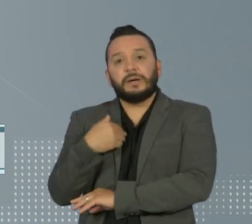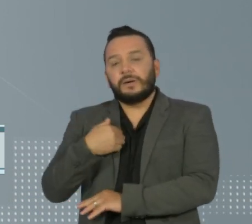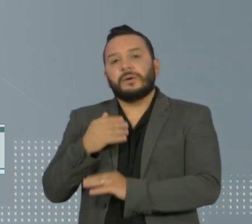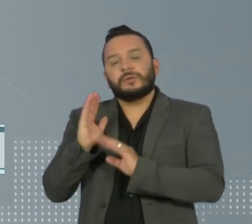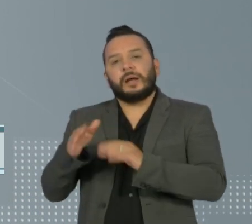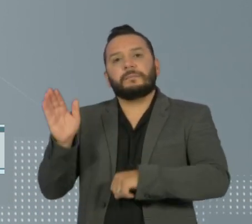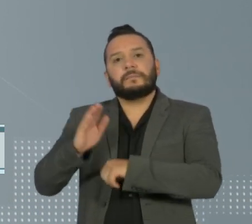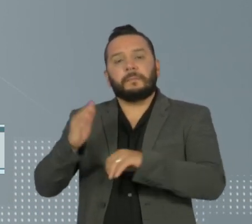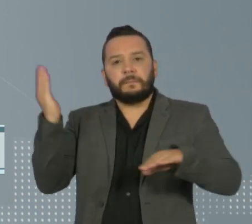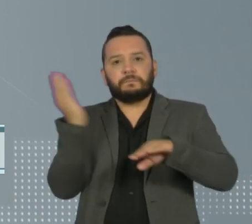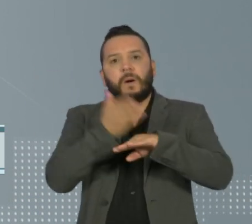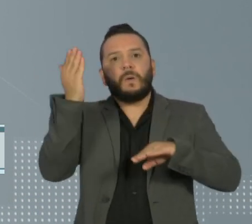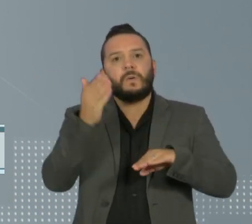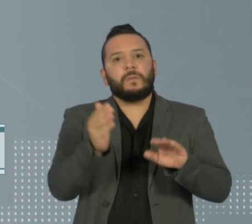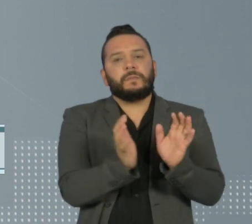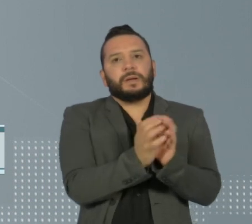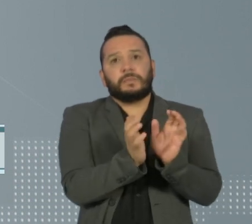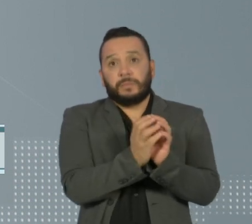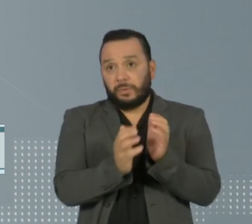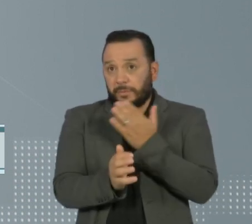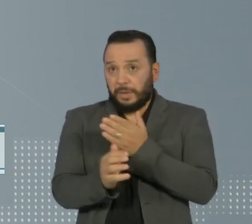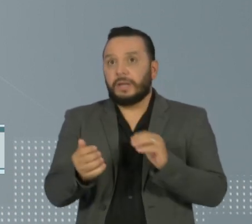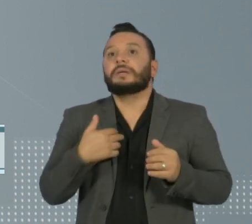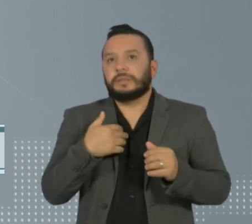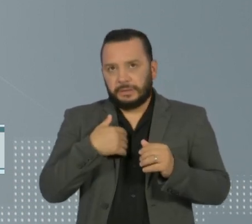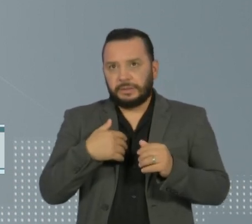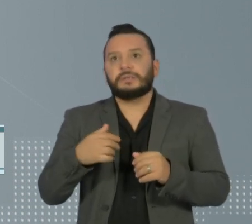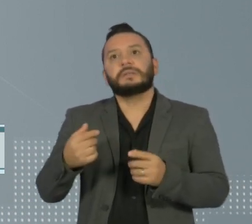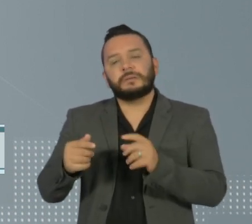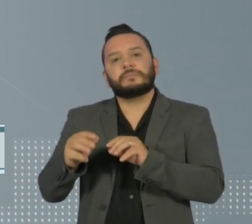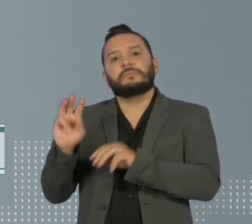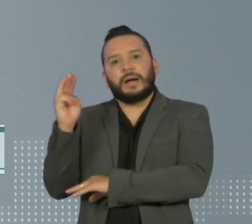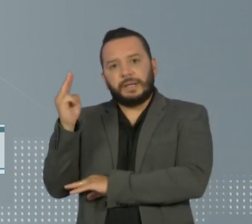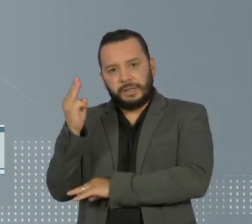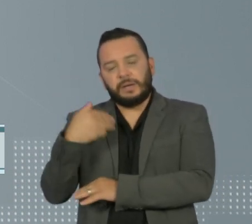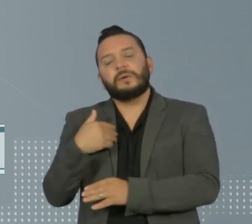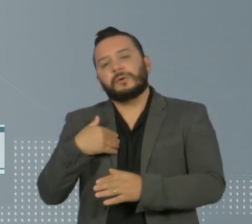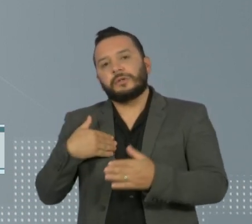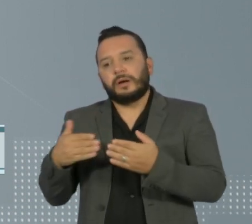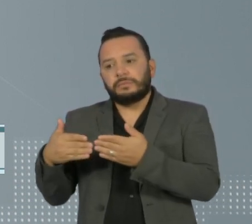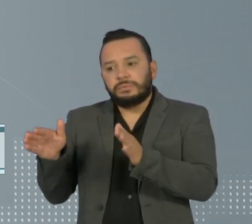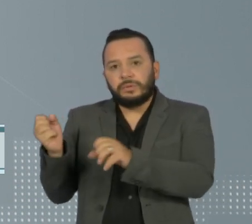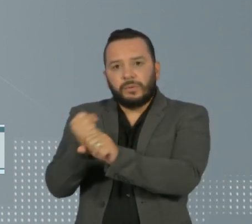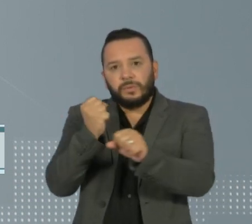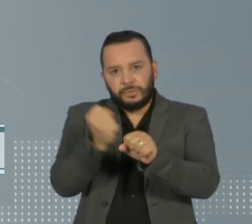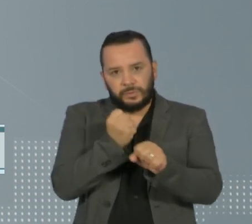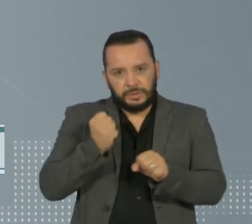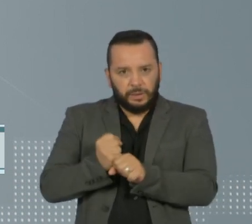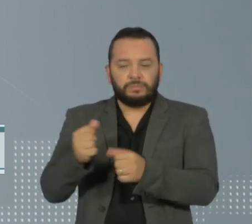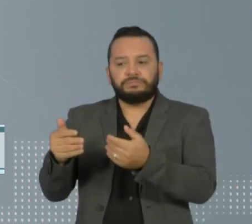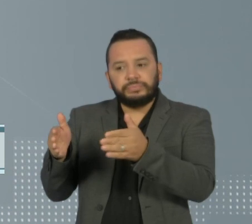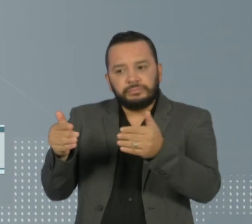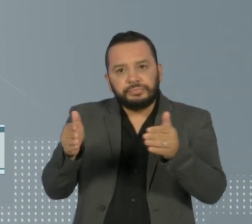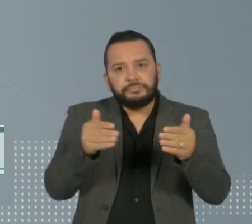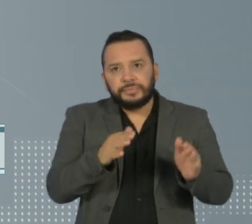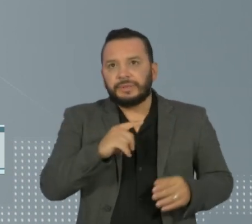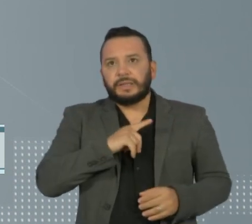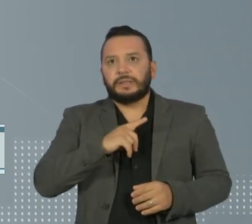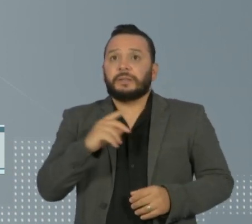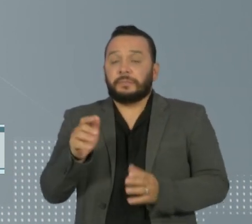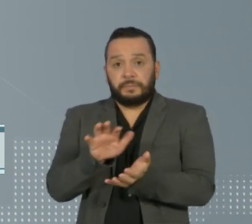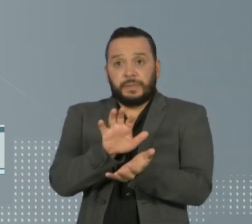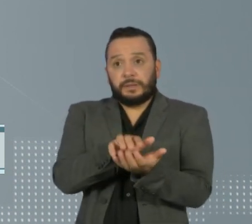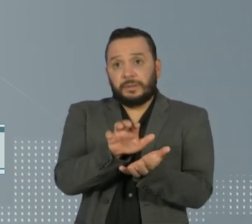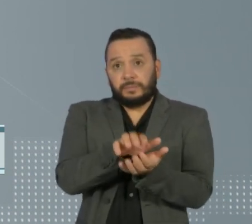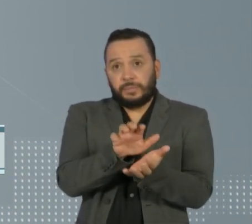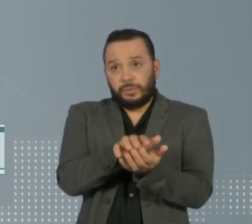Pernambuco. Mesmo assim, hoje o estado também abre parte do comércio e outros setores, como a construção civil. Pernambuco tem um número bem próximo